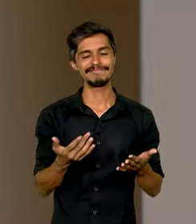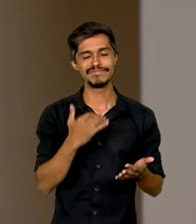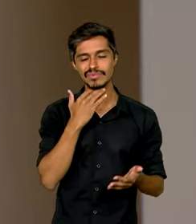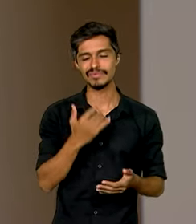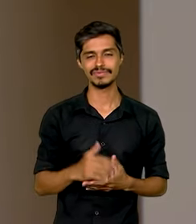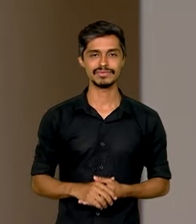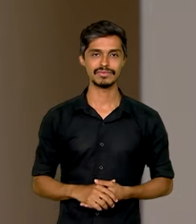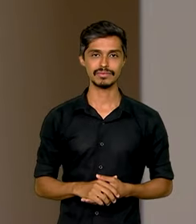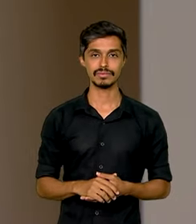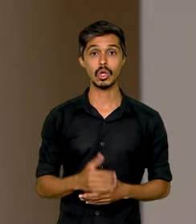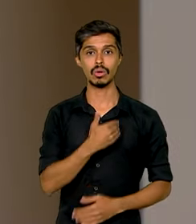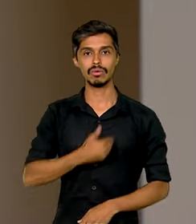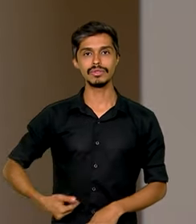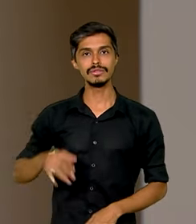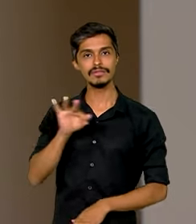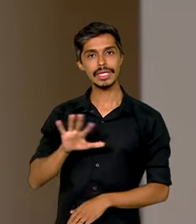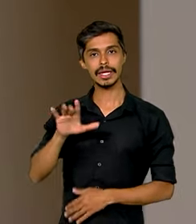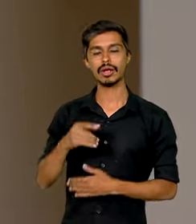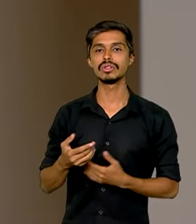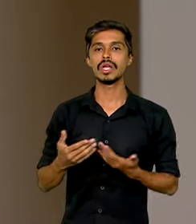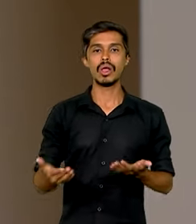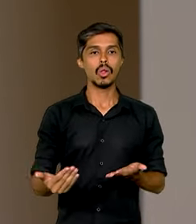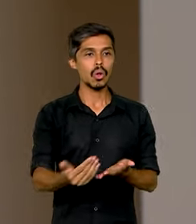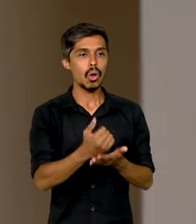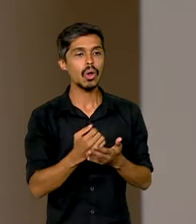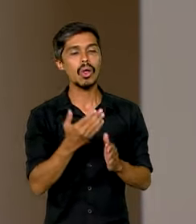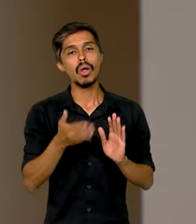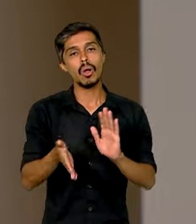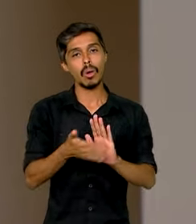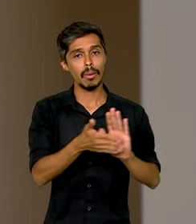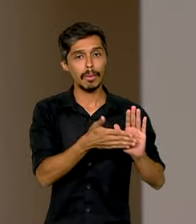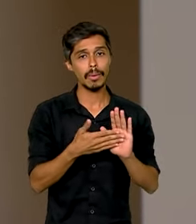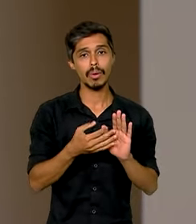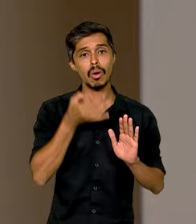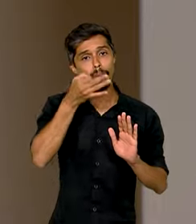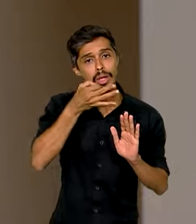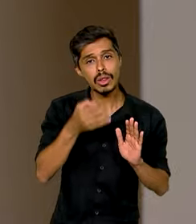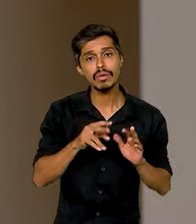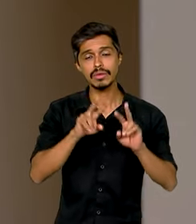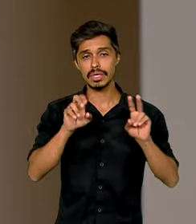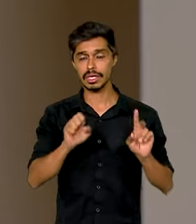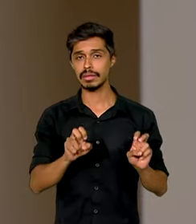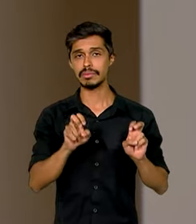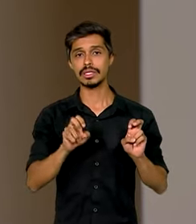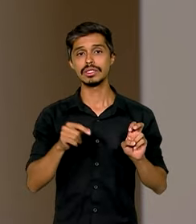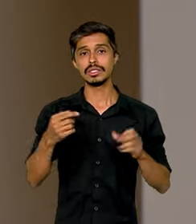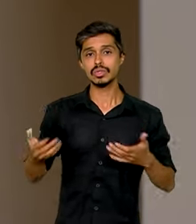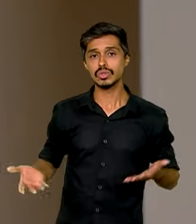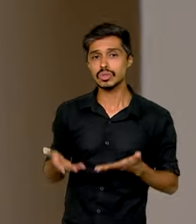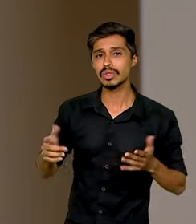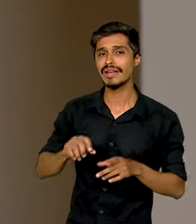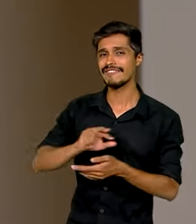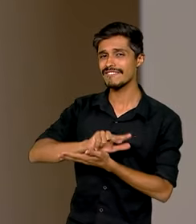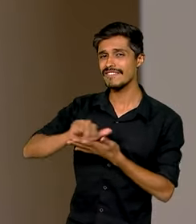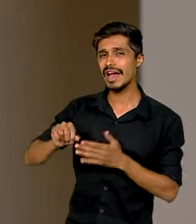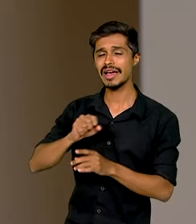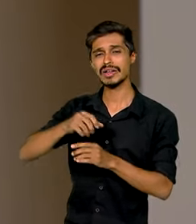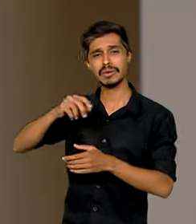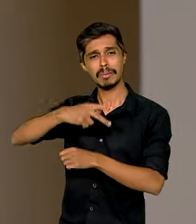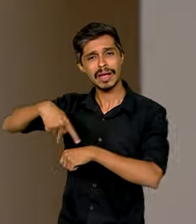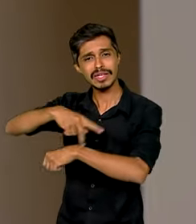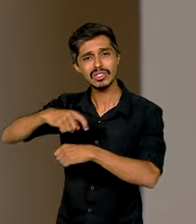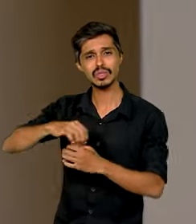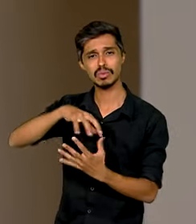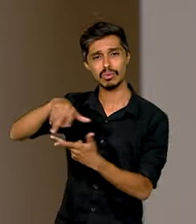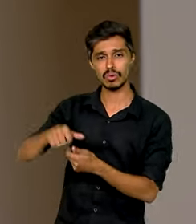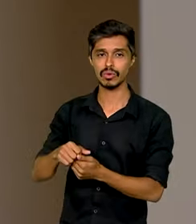O governo federal está coletando sugestões da sociedade sobre um tema que está mobilizando diversos países ao redor